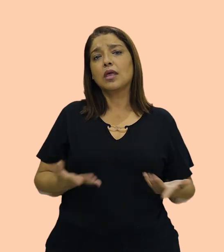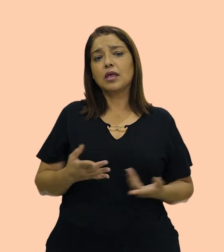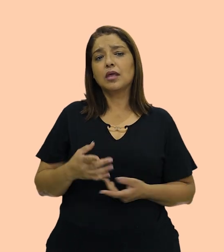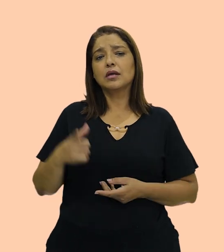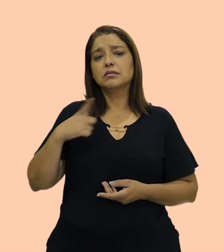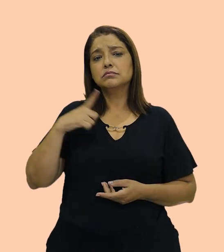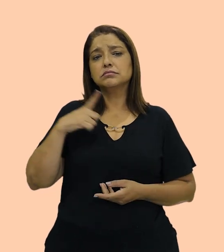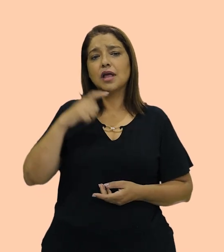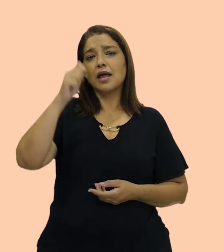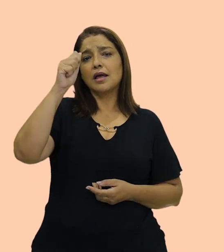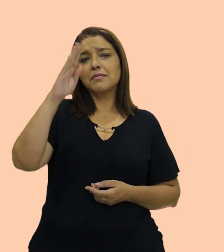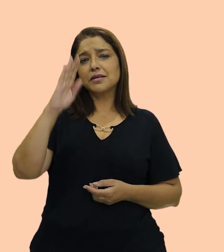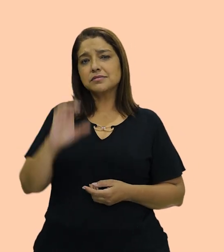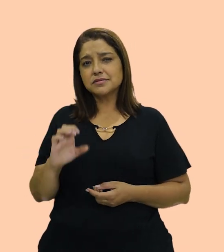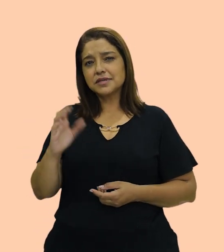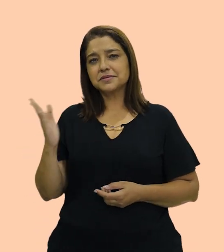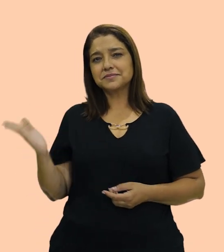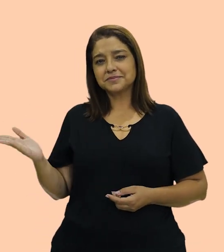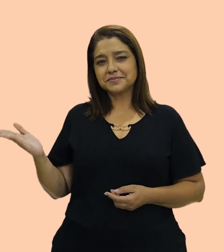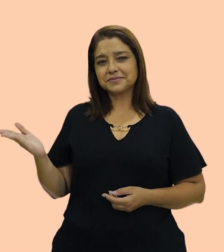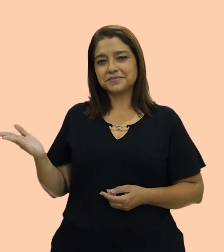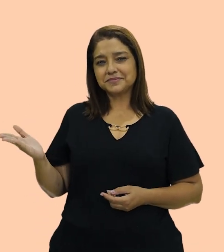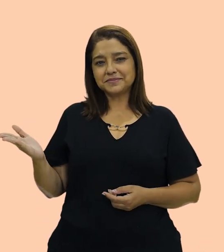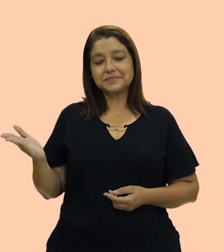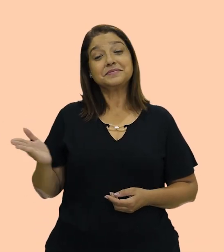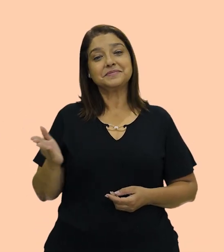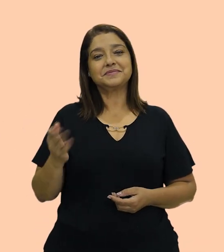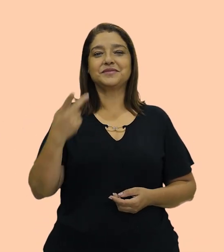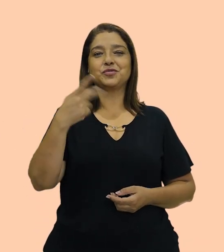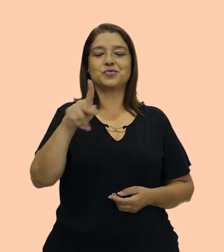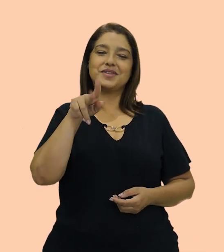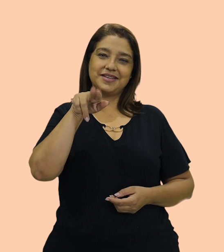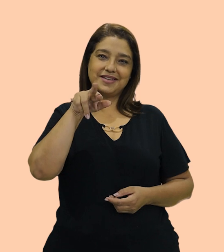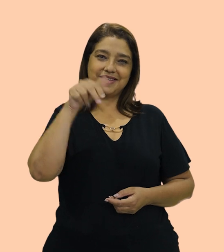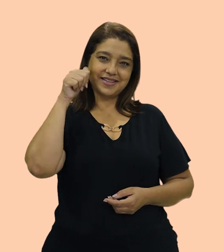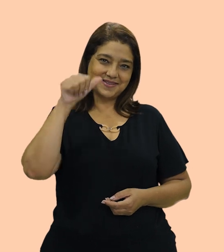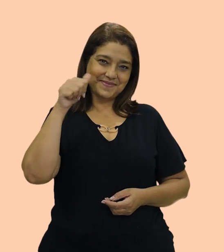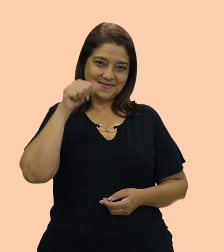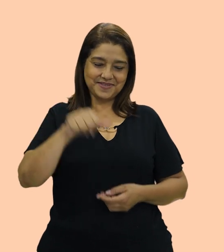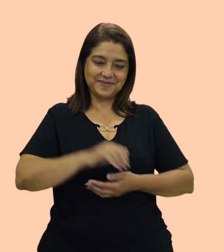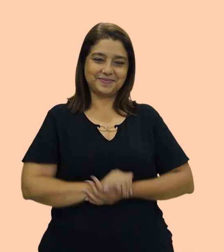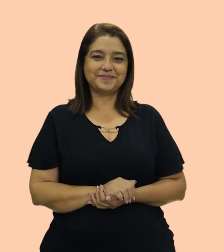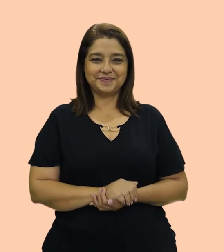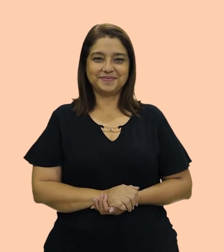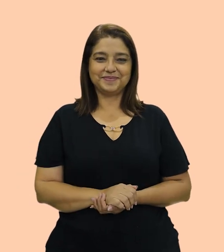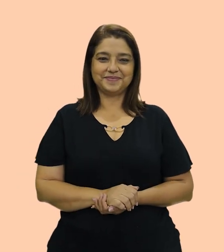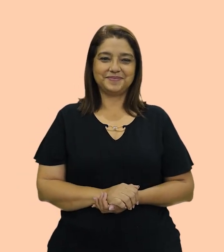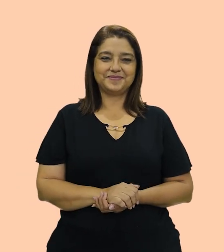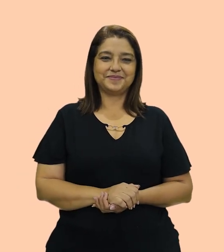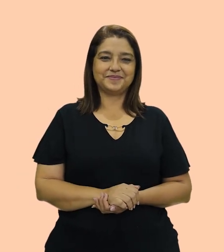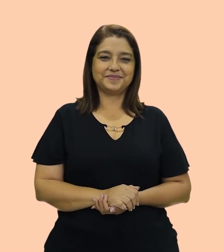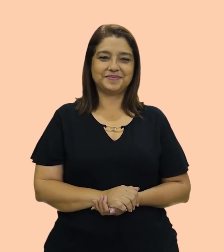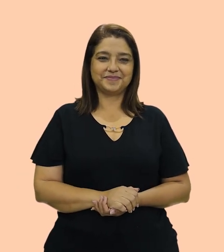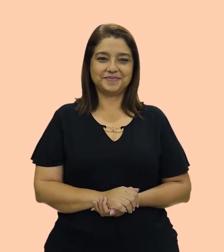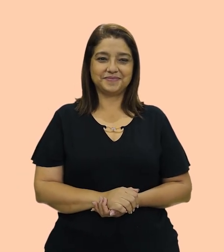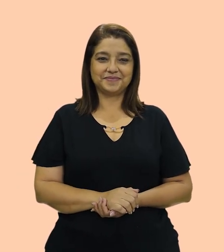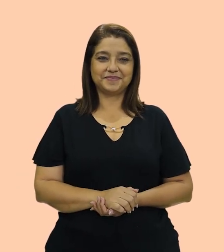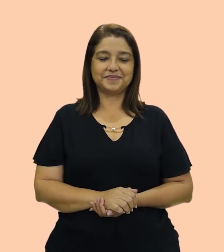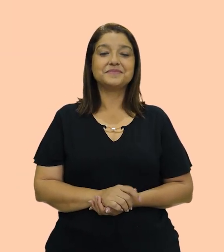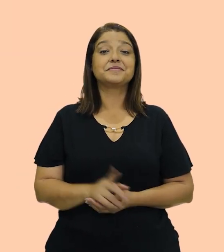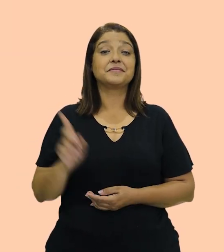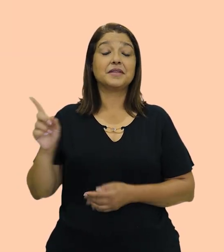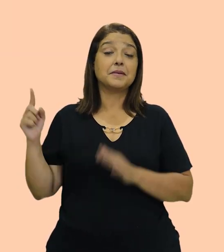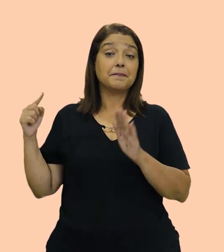aunt, or sister. One, two, three. É a sua sister. Ok?